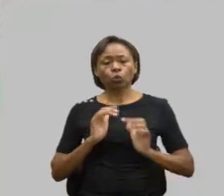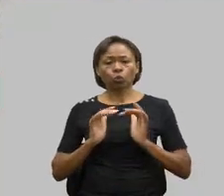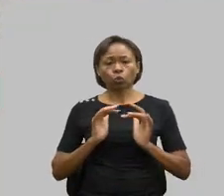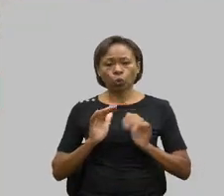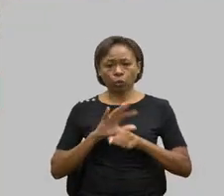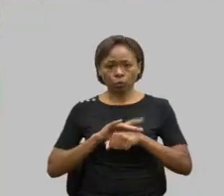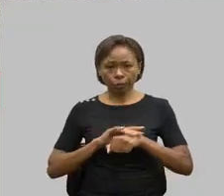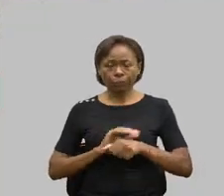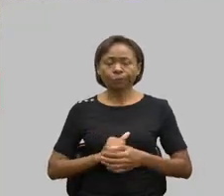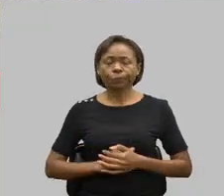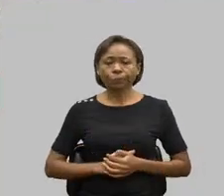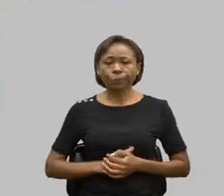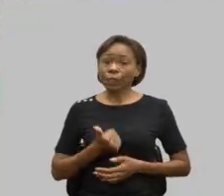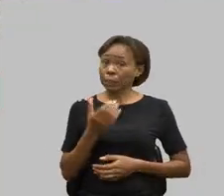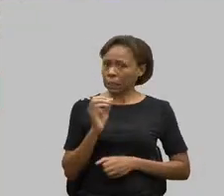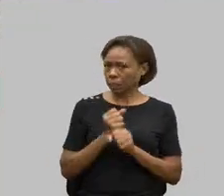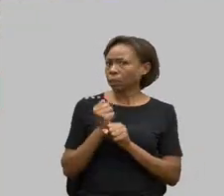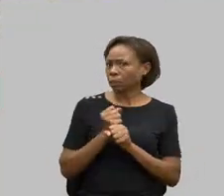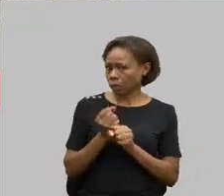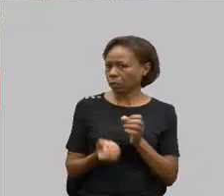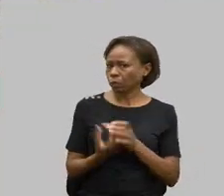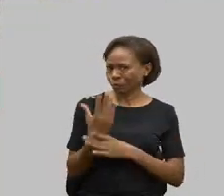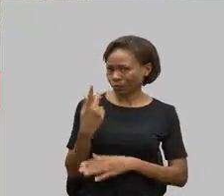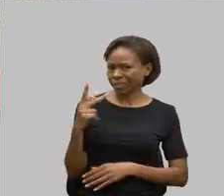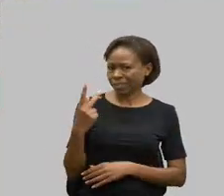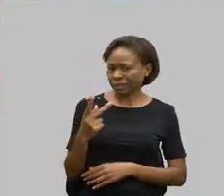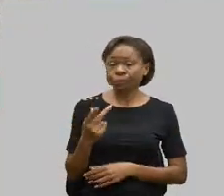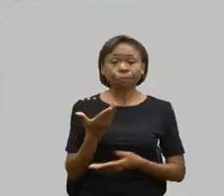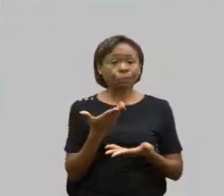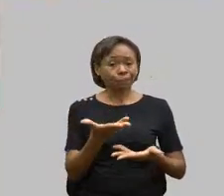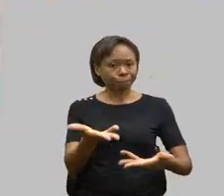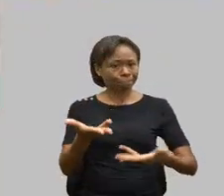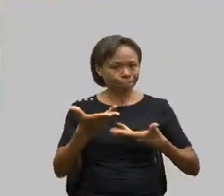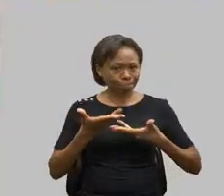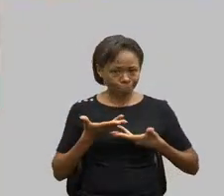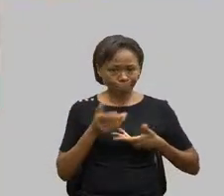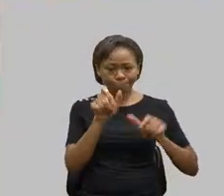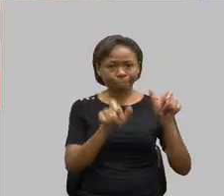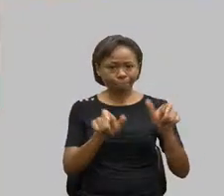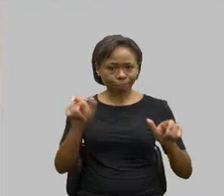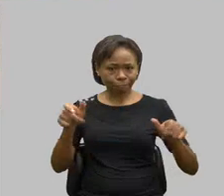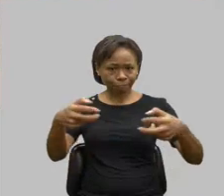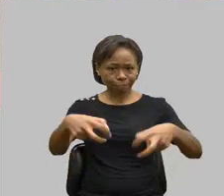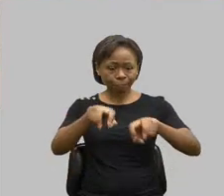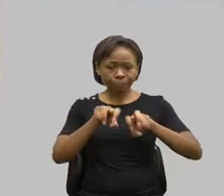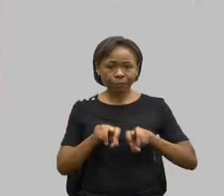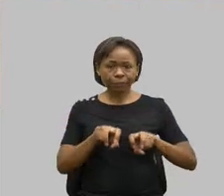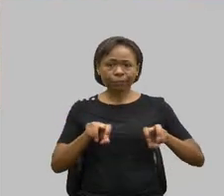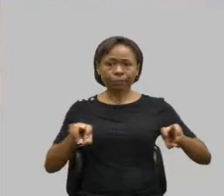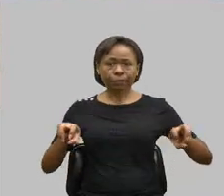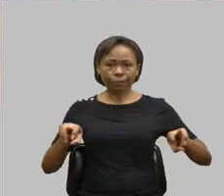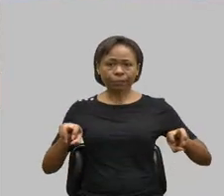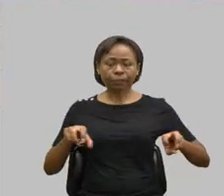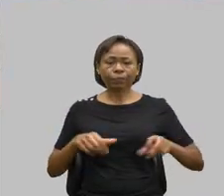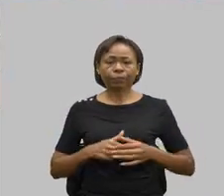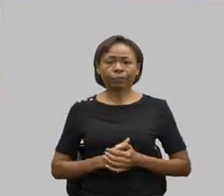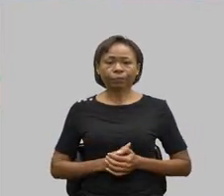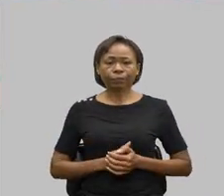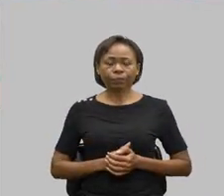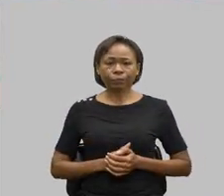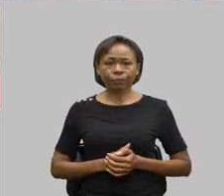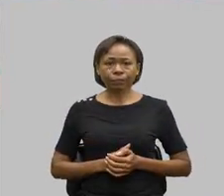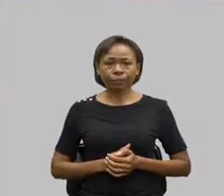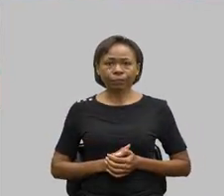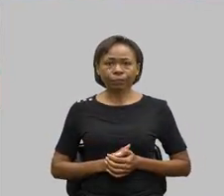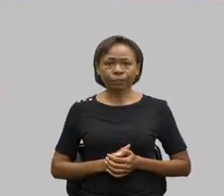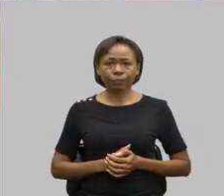Então, estão presentes as seguintes convidadas, que eu convido para tomar assento à mesa diretora da audiência pública.